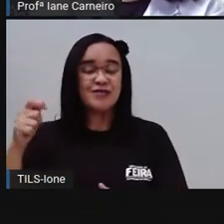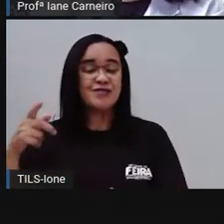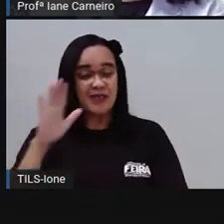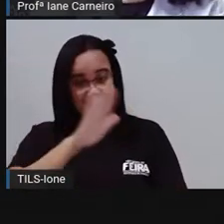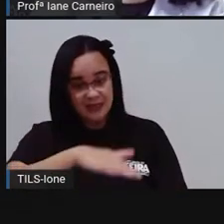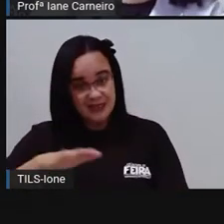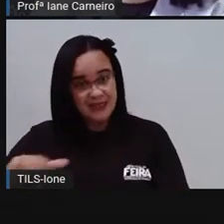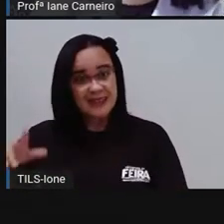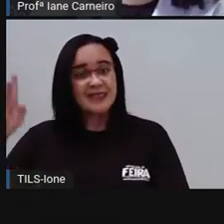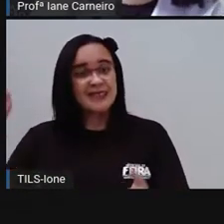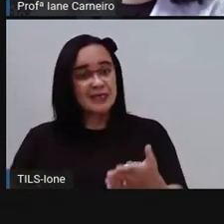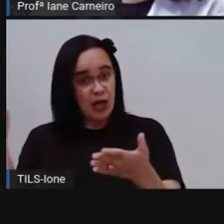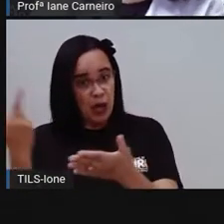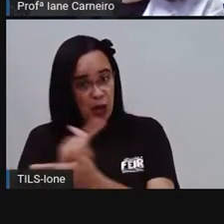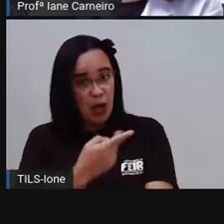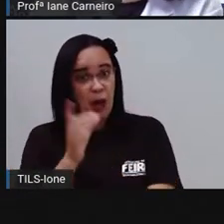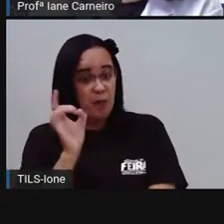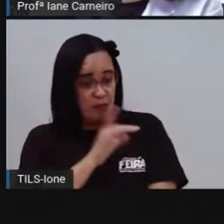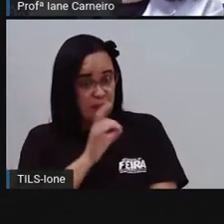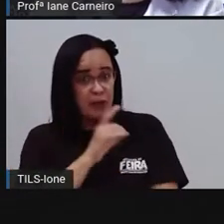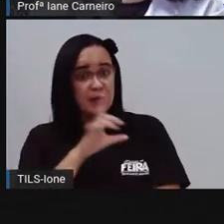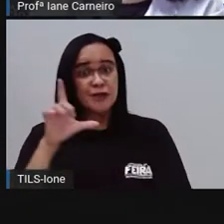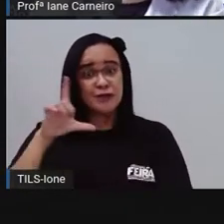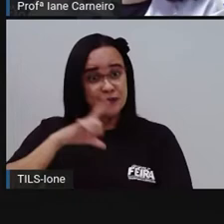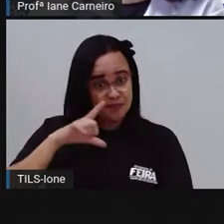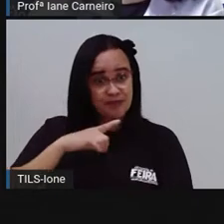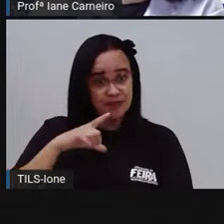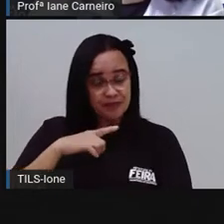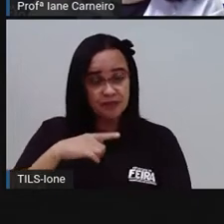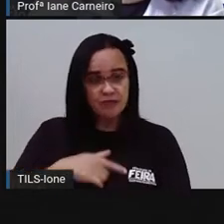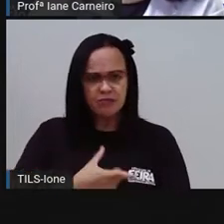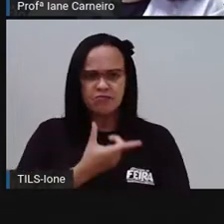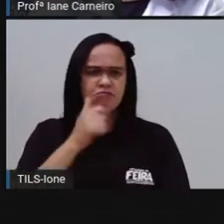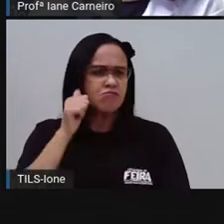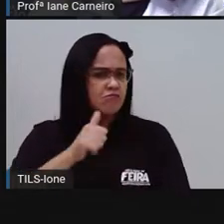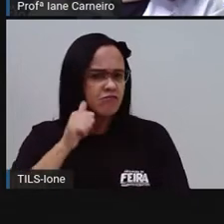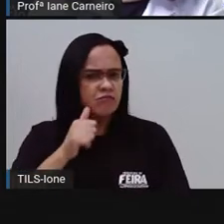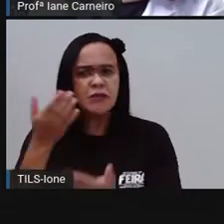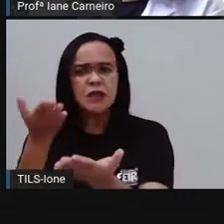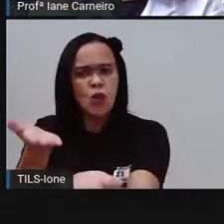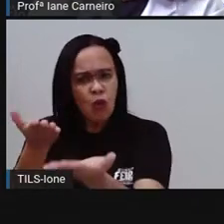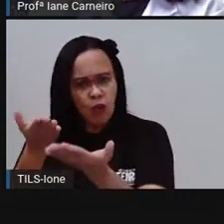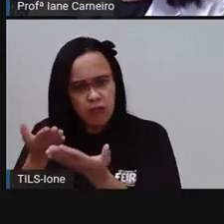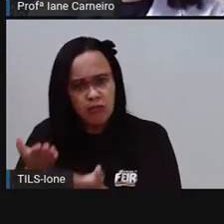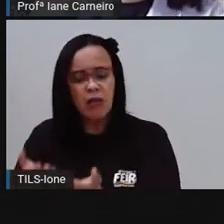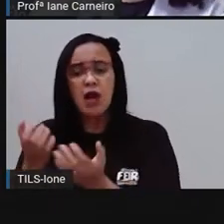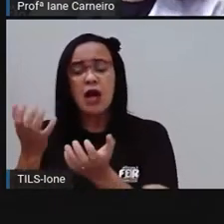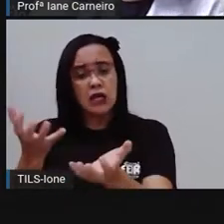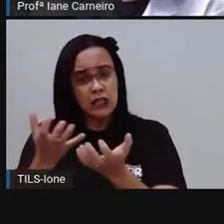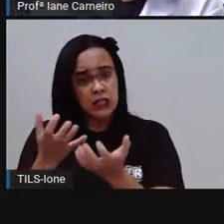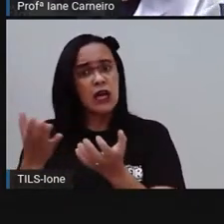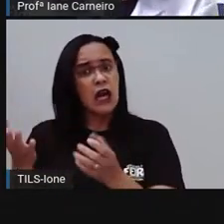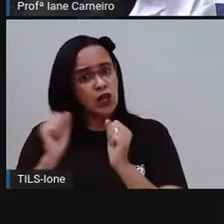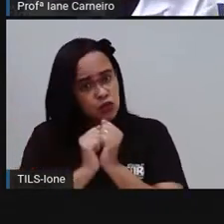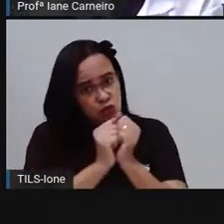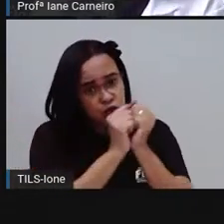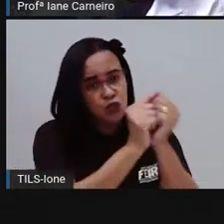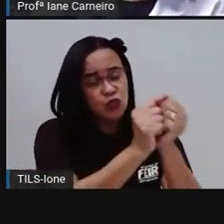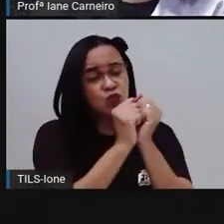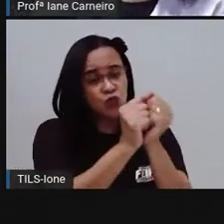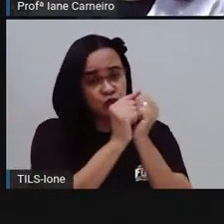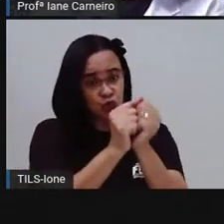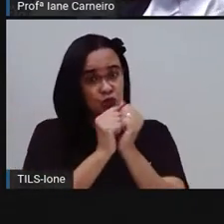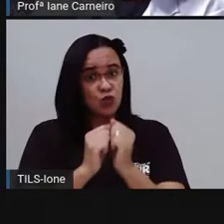A fada foi logo convidando Pedro para passear. Quero que você venha comigo conhecer um lindo